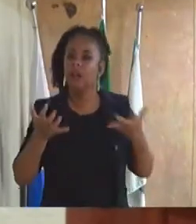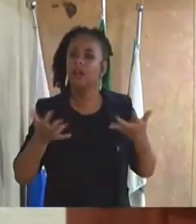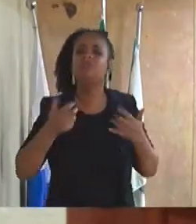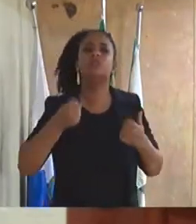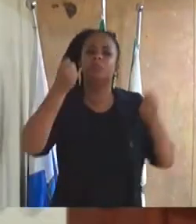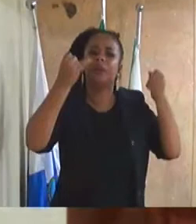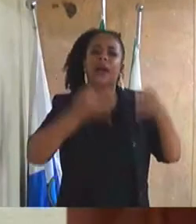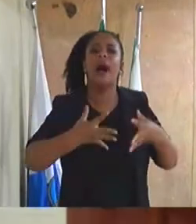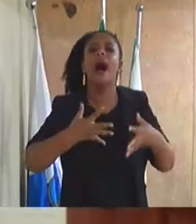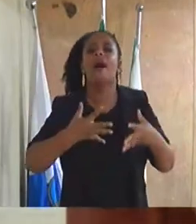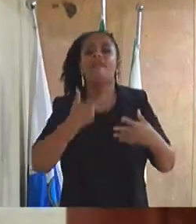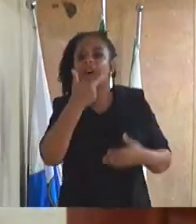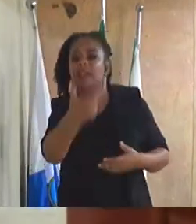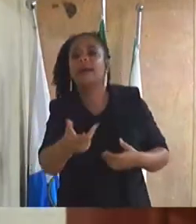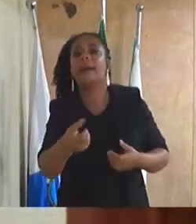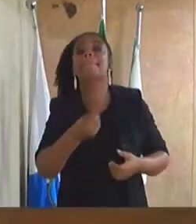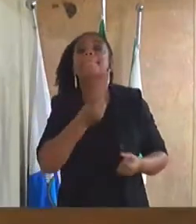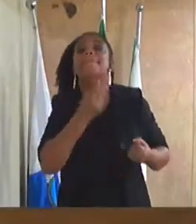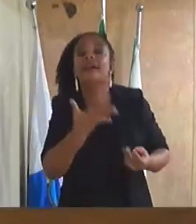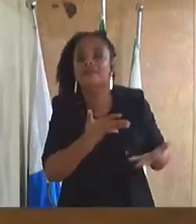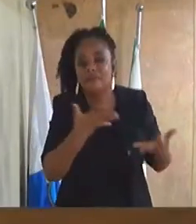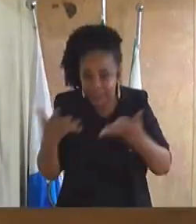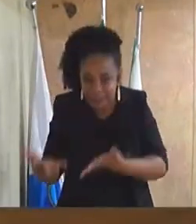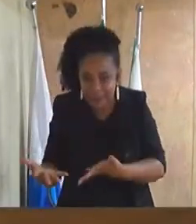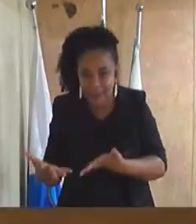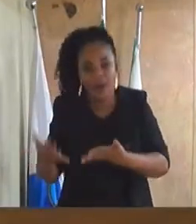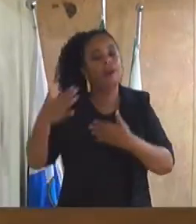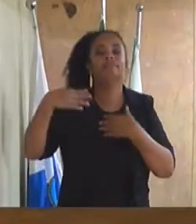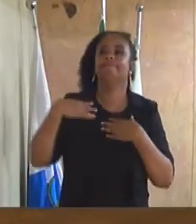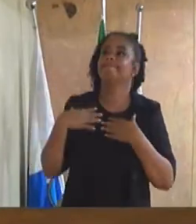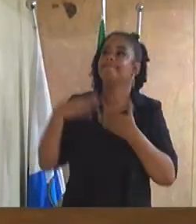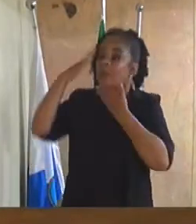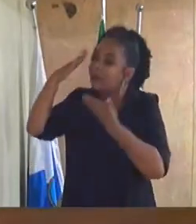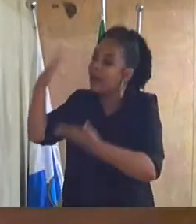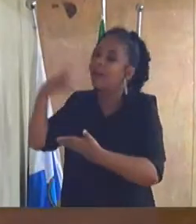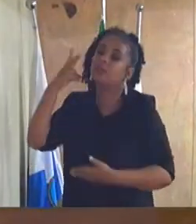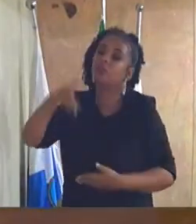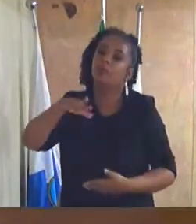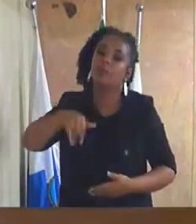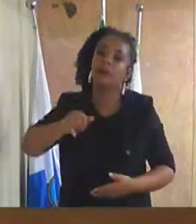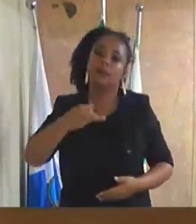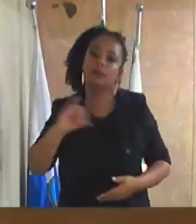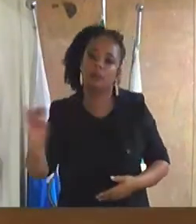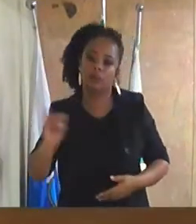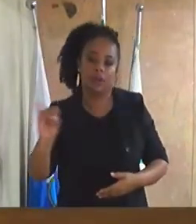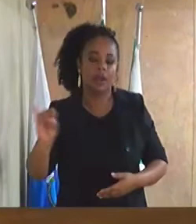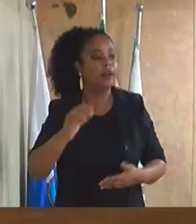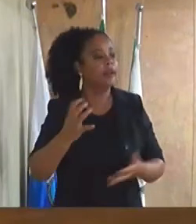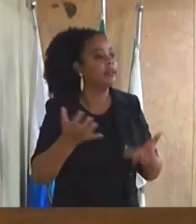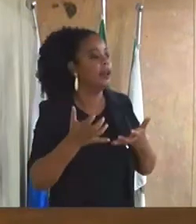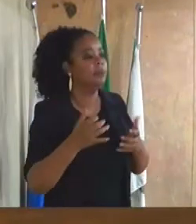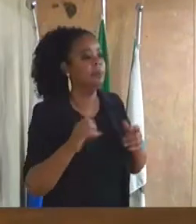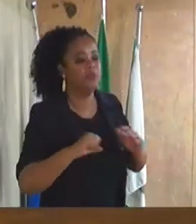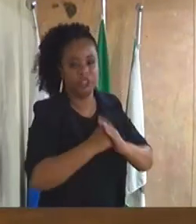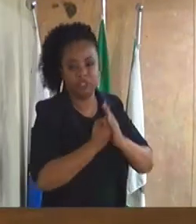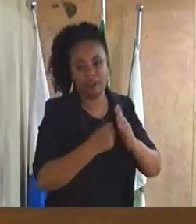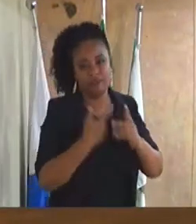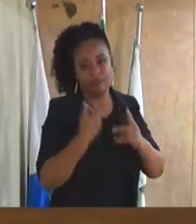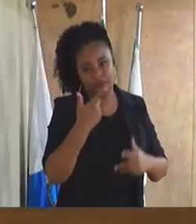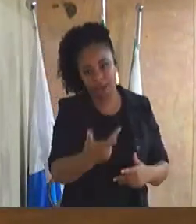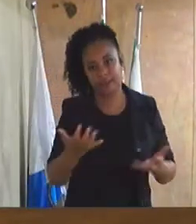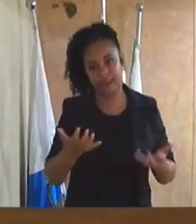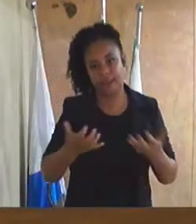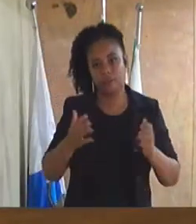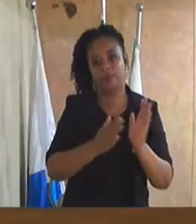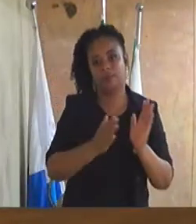senhor é muito bem vindo parabéns tá obrigado vereador Marquinho Oi presidente apenas para terminar minha fala gostaria de parabenizar aqui o